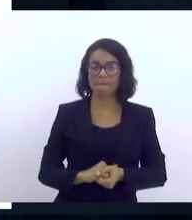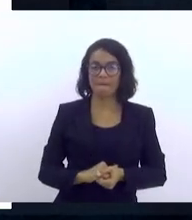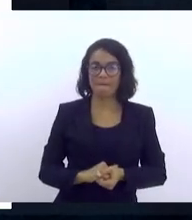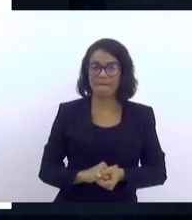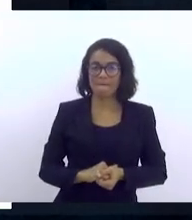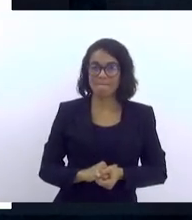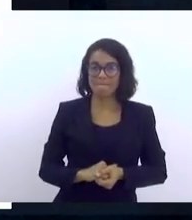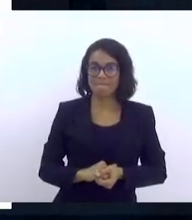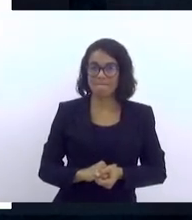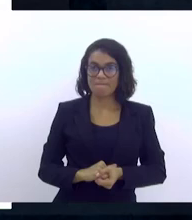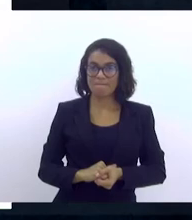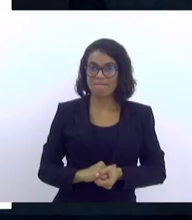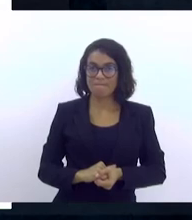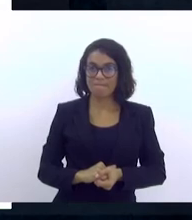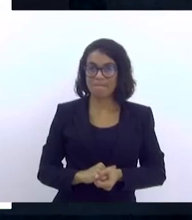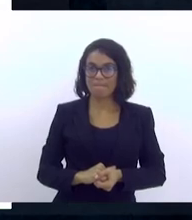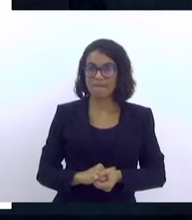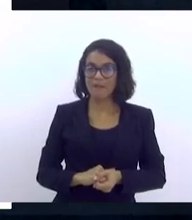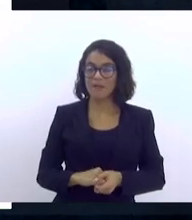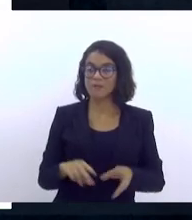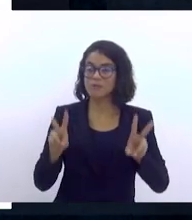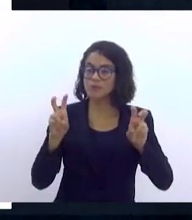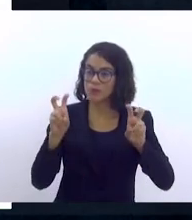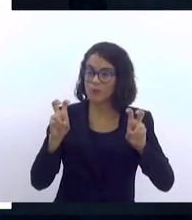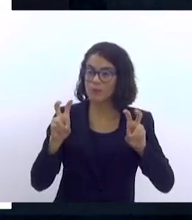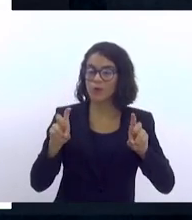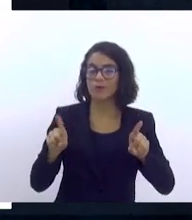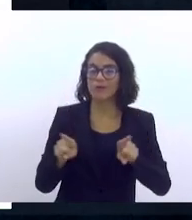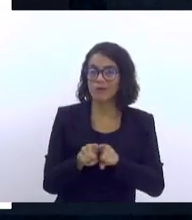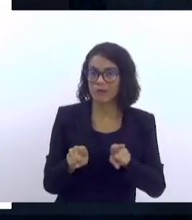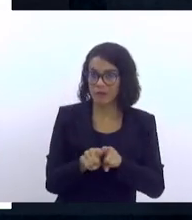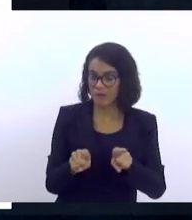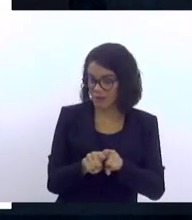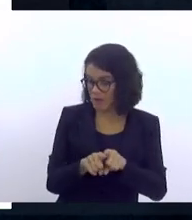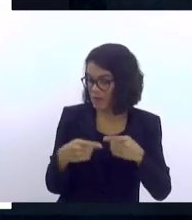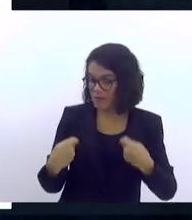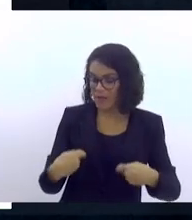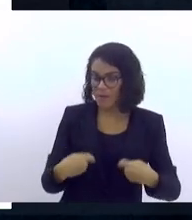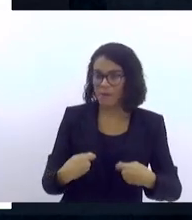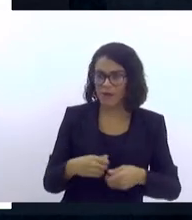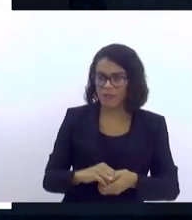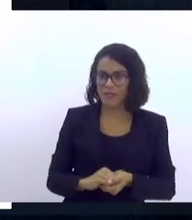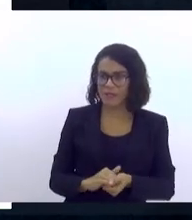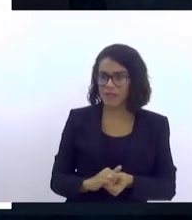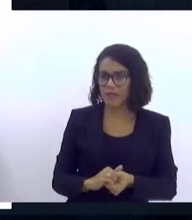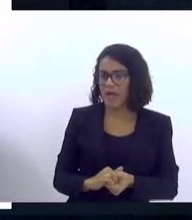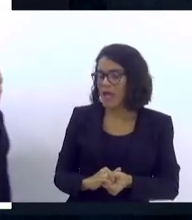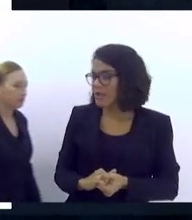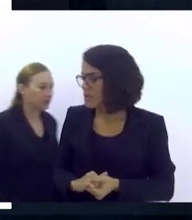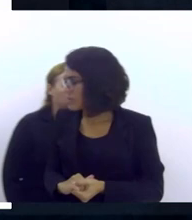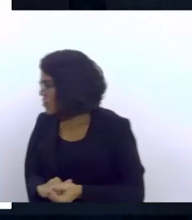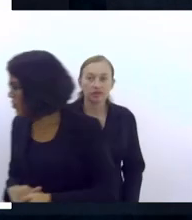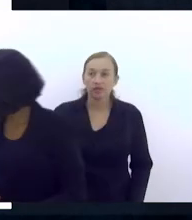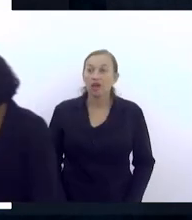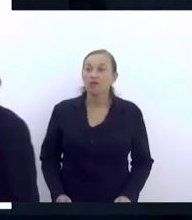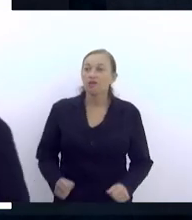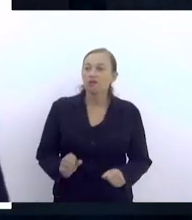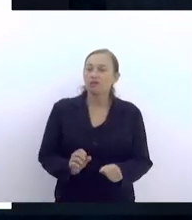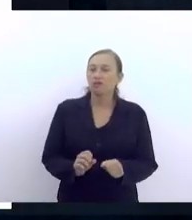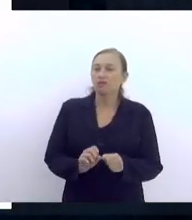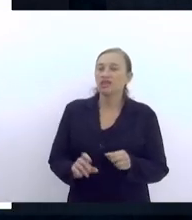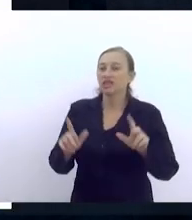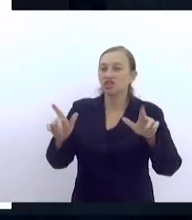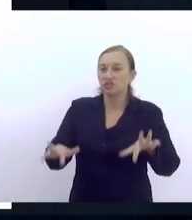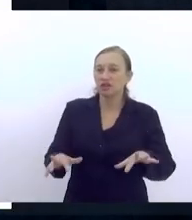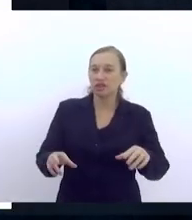e entende, sobretudo, que é necessário fazer a diferença entre conflito e